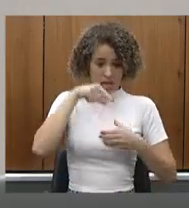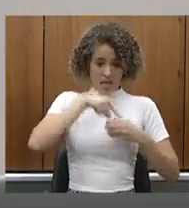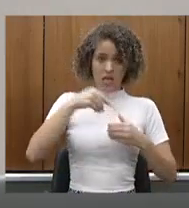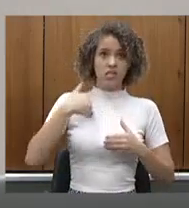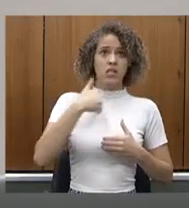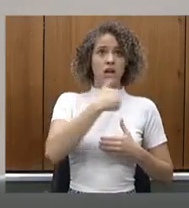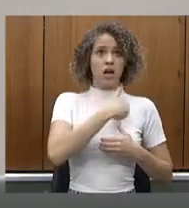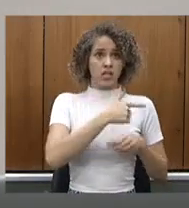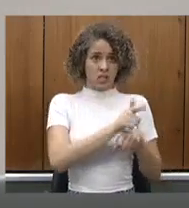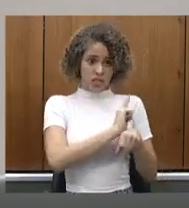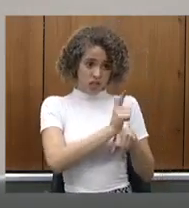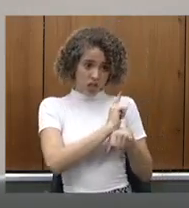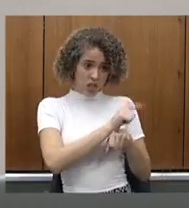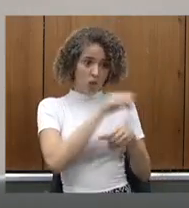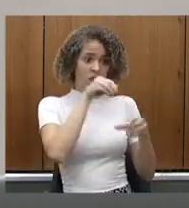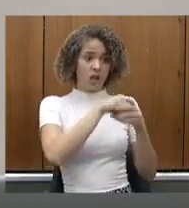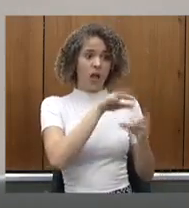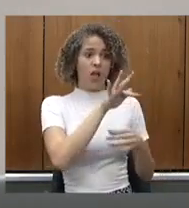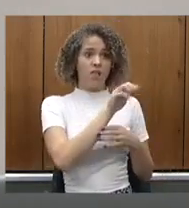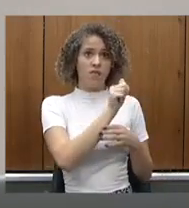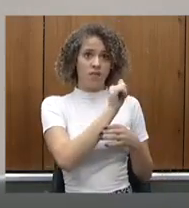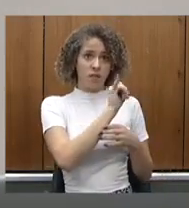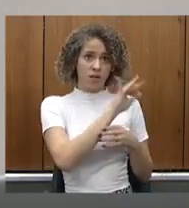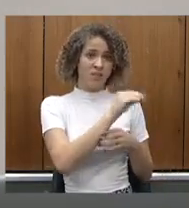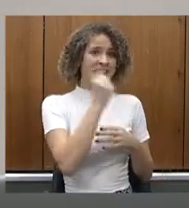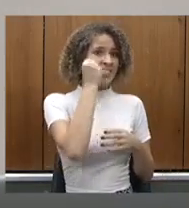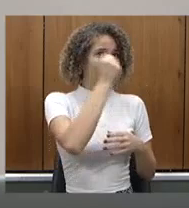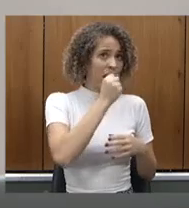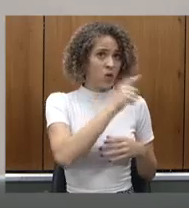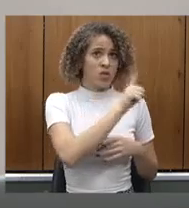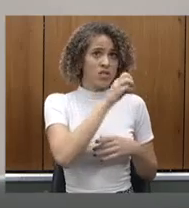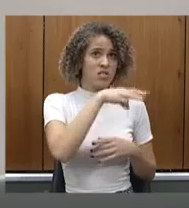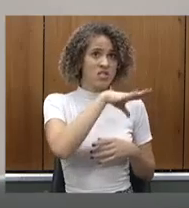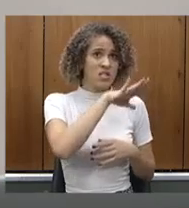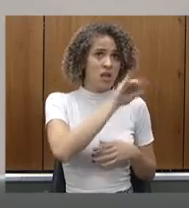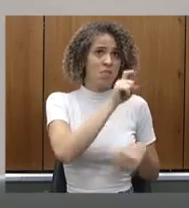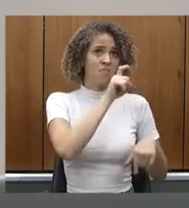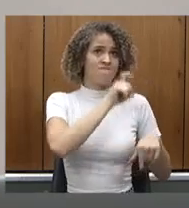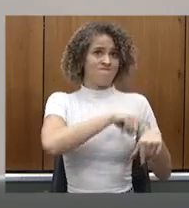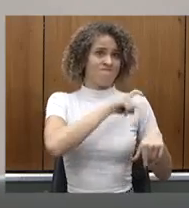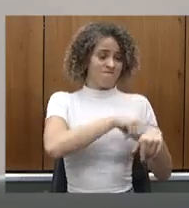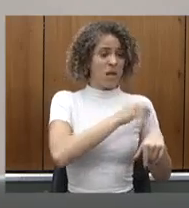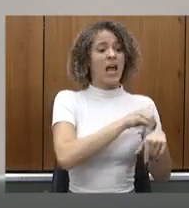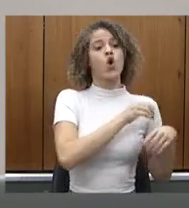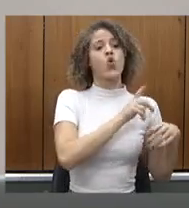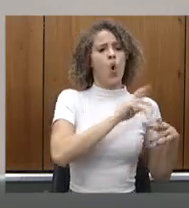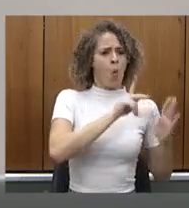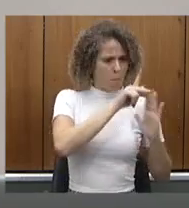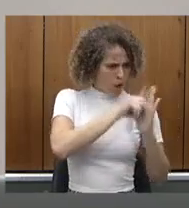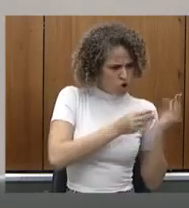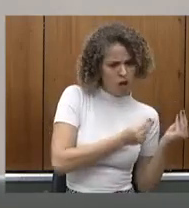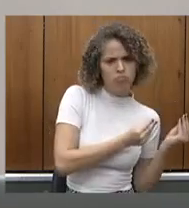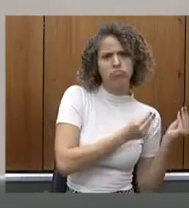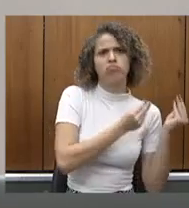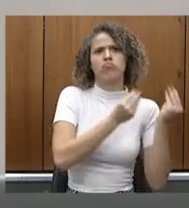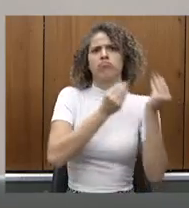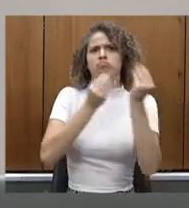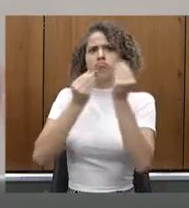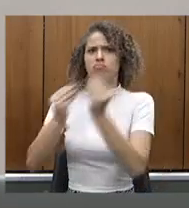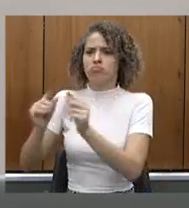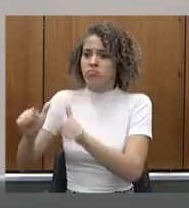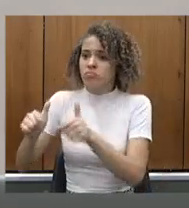na gestão do secretário Fábio, com o governador Romeu Zema, levou para a nossa região, só para governador